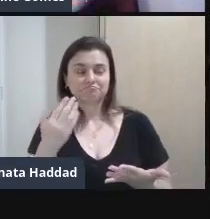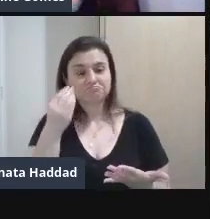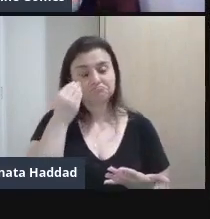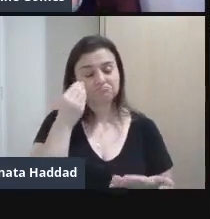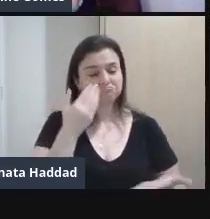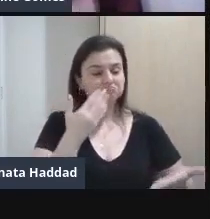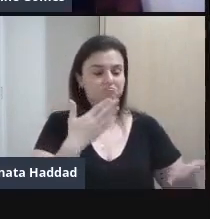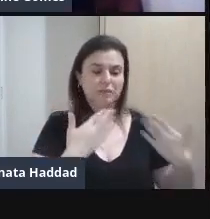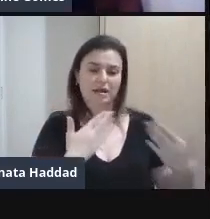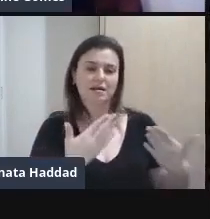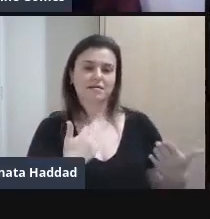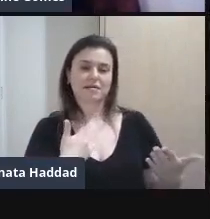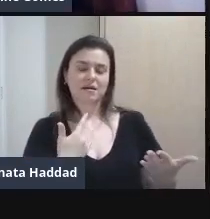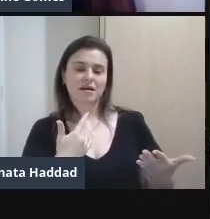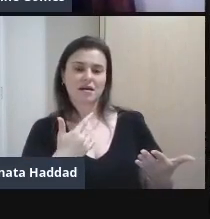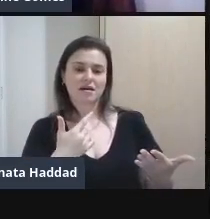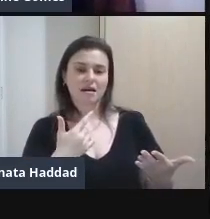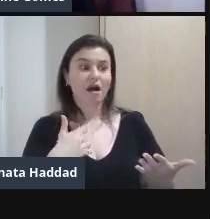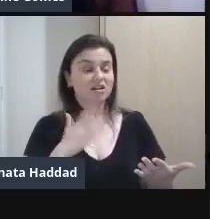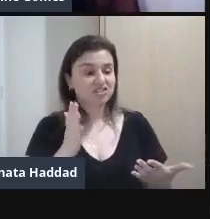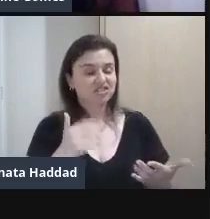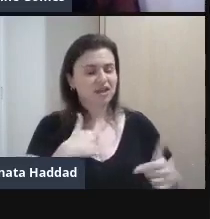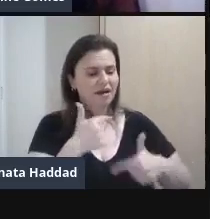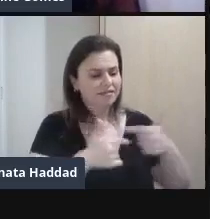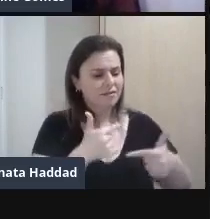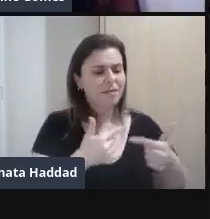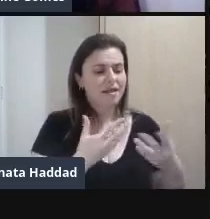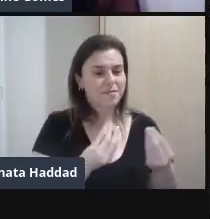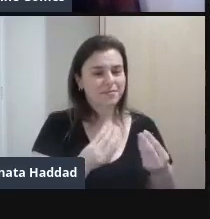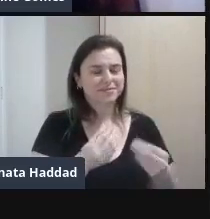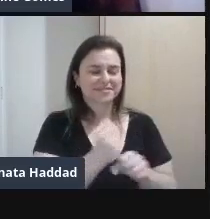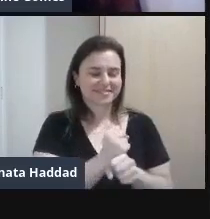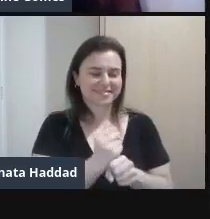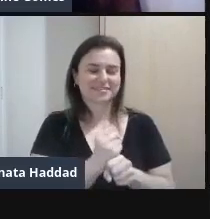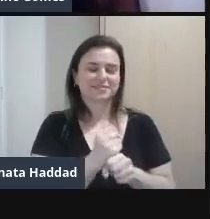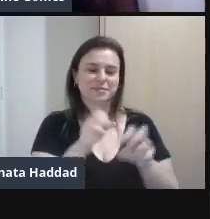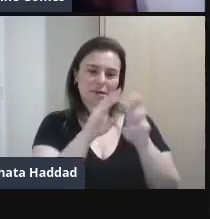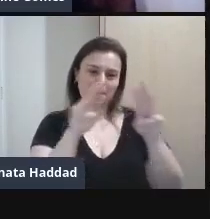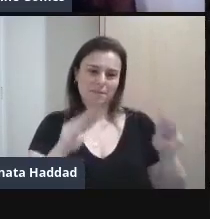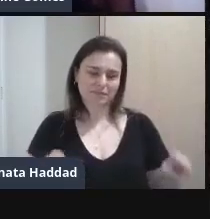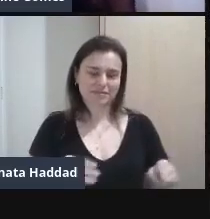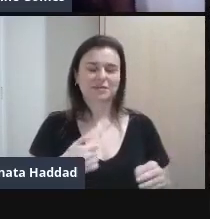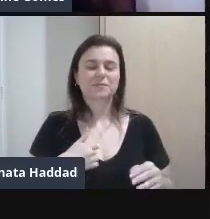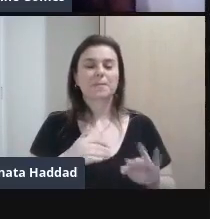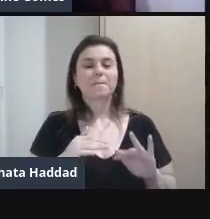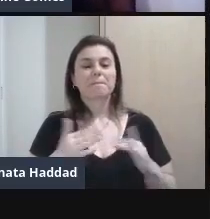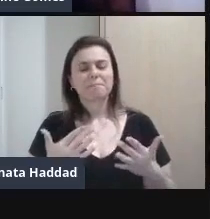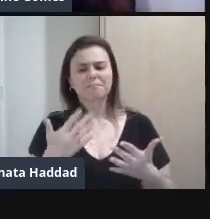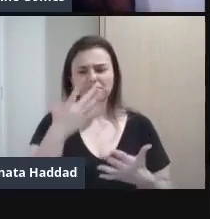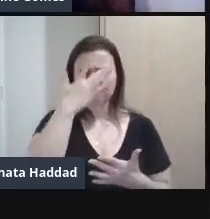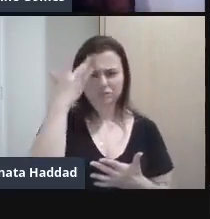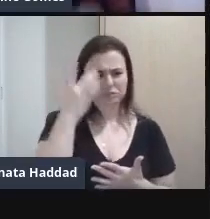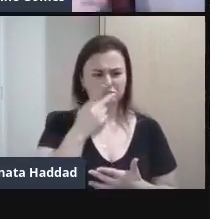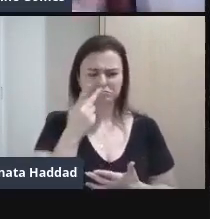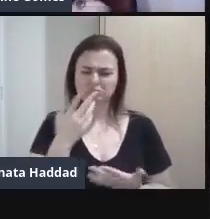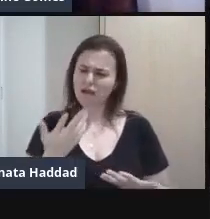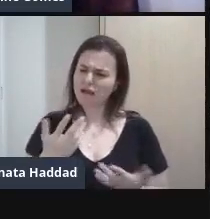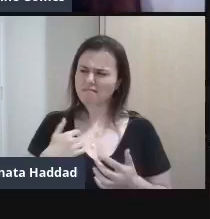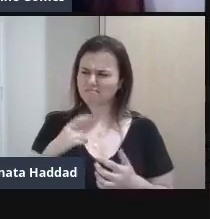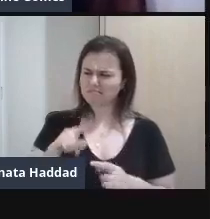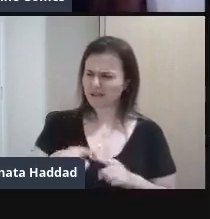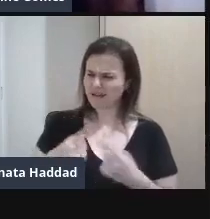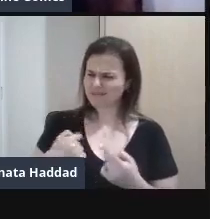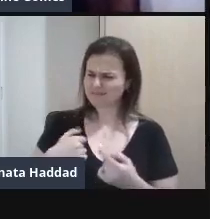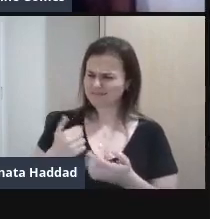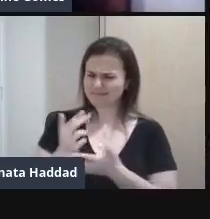Trabalhei muitos anos Em museu Como arte educadora Mais de 12 anos E as pessoas falavam assim Ah, mas isso é arte Era grande